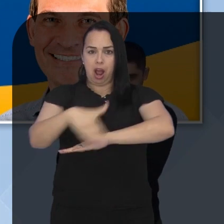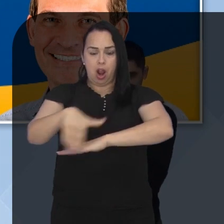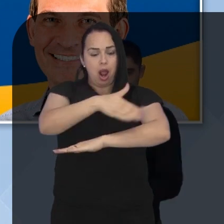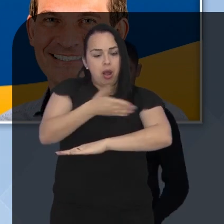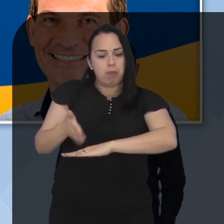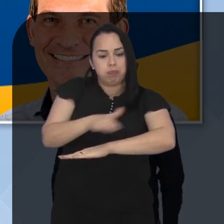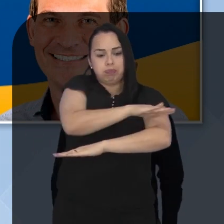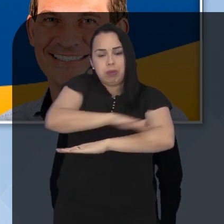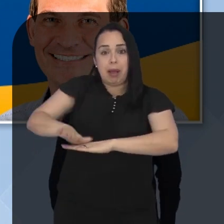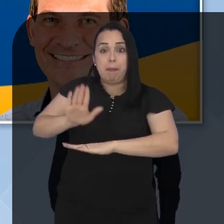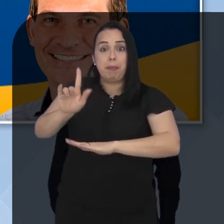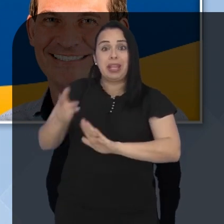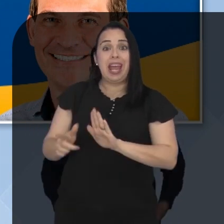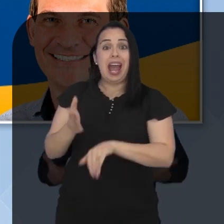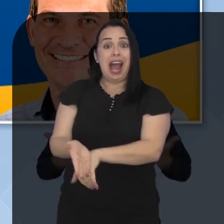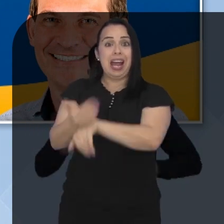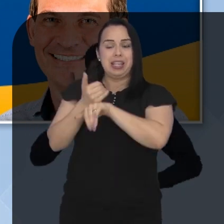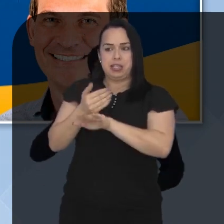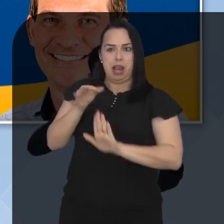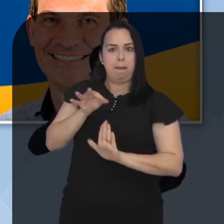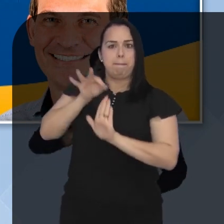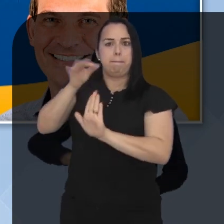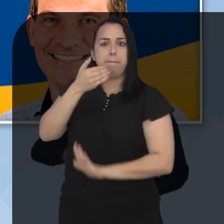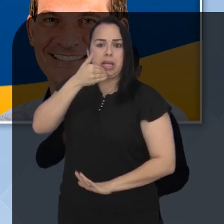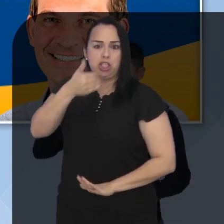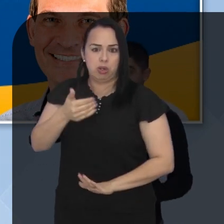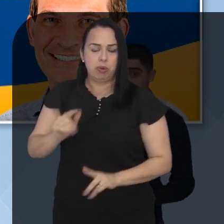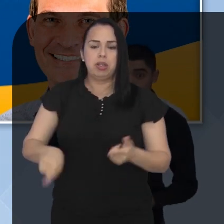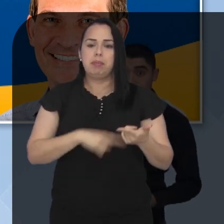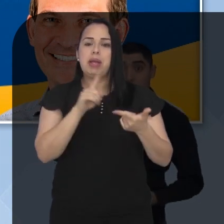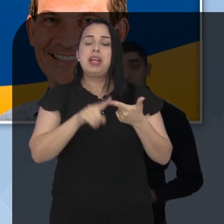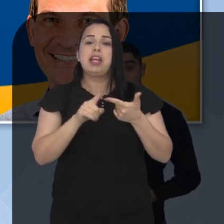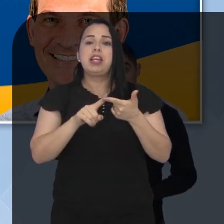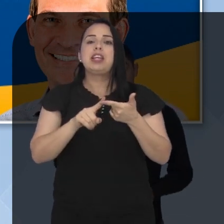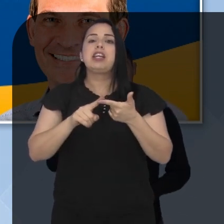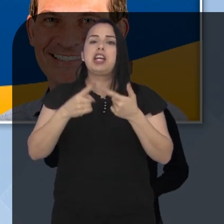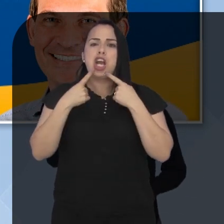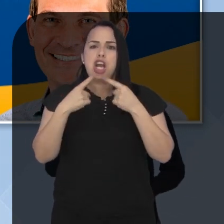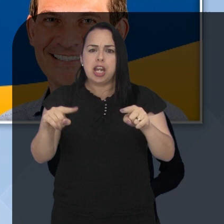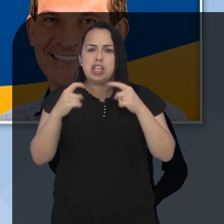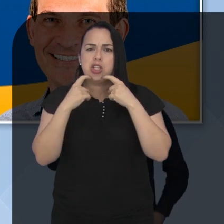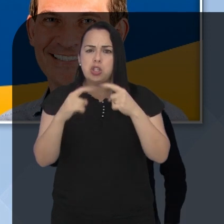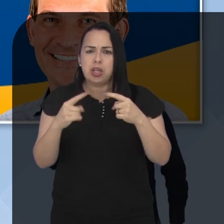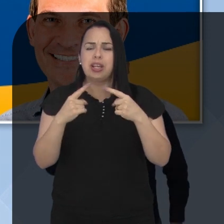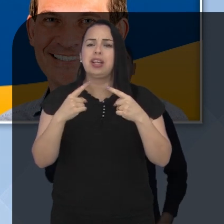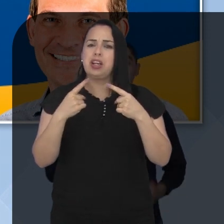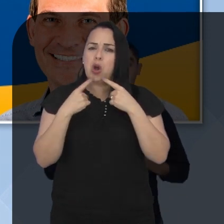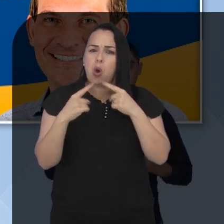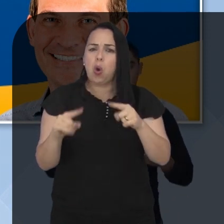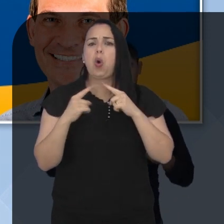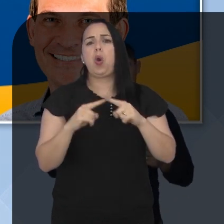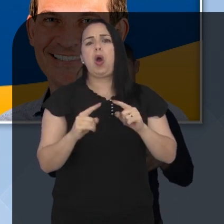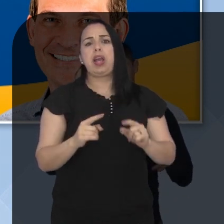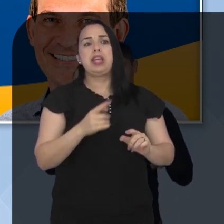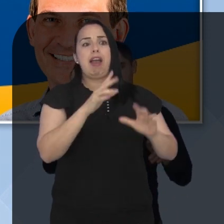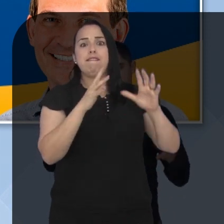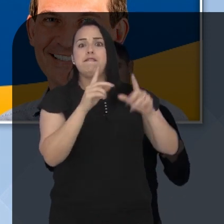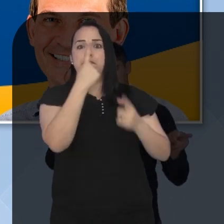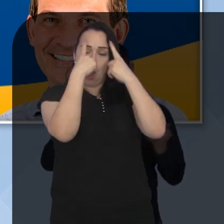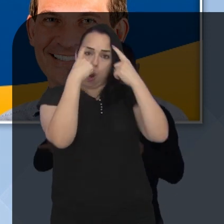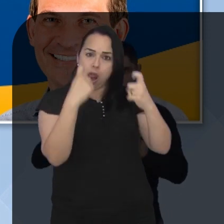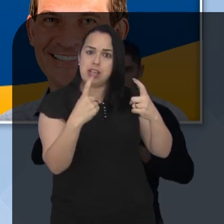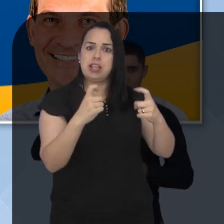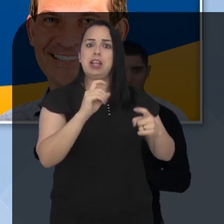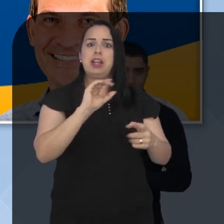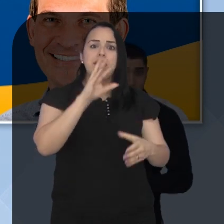fruto de uma indicação apresentada por ele. Renato também fez críticas à violência sofrida por torcedores e árbitros em